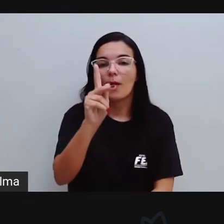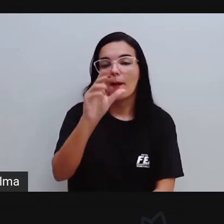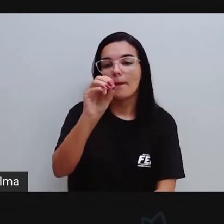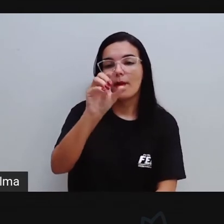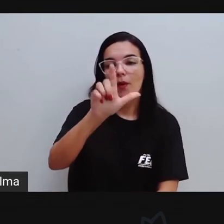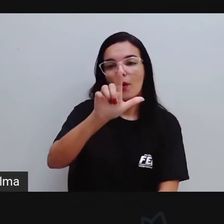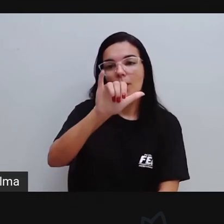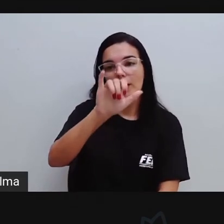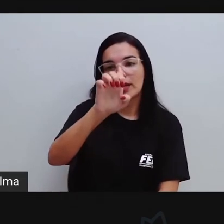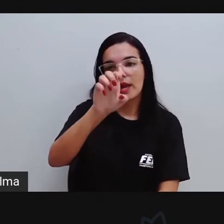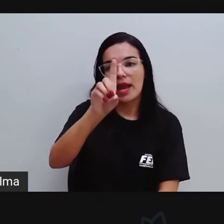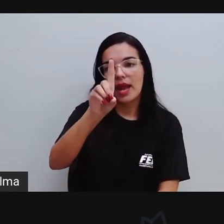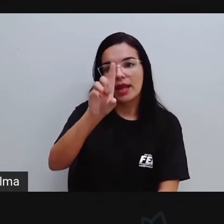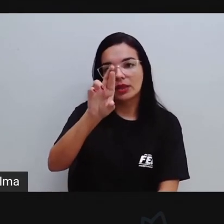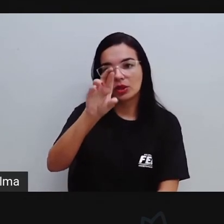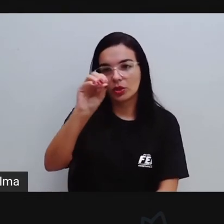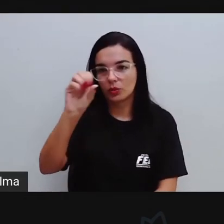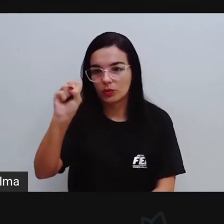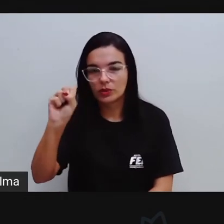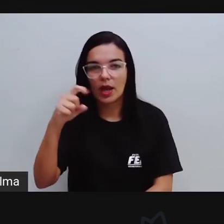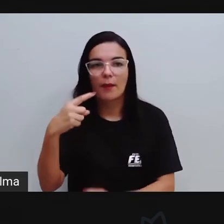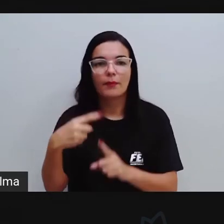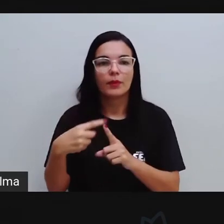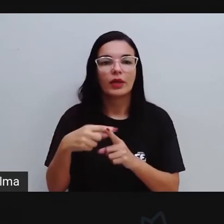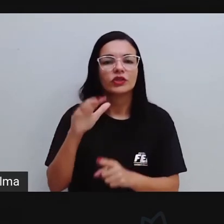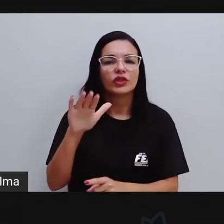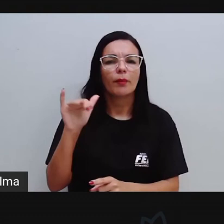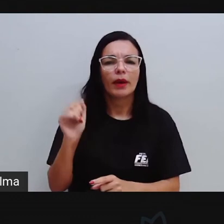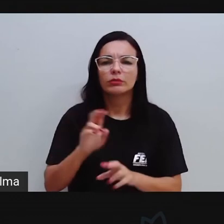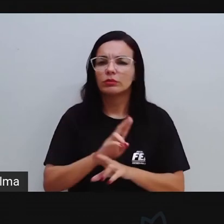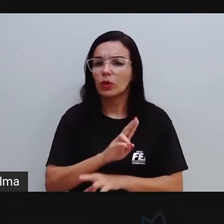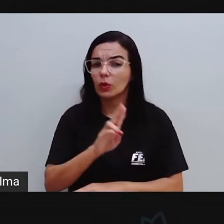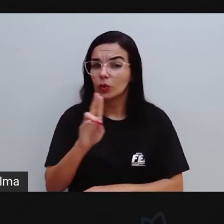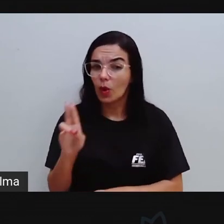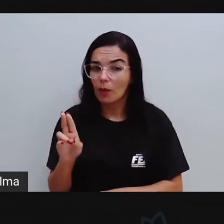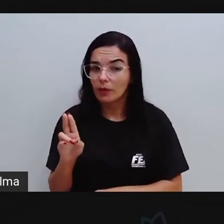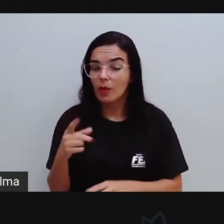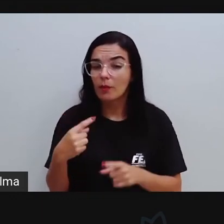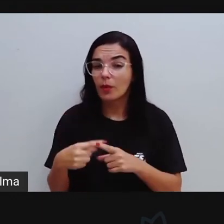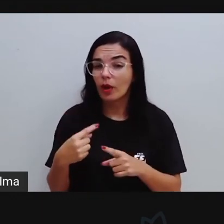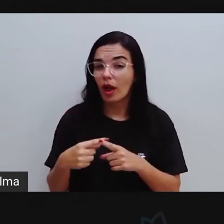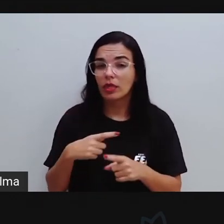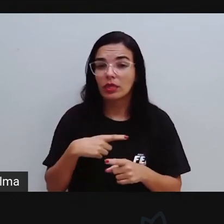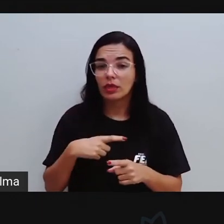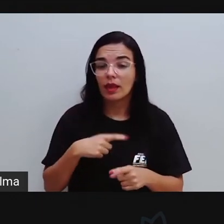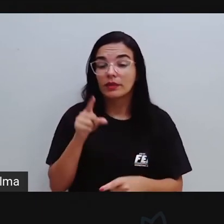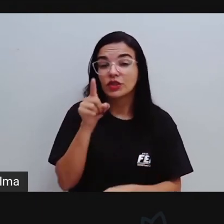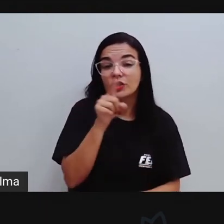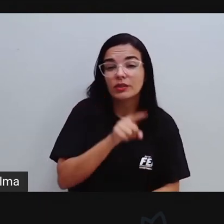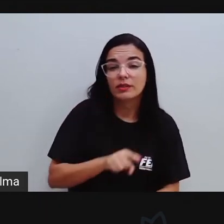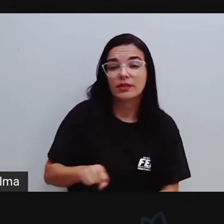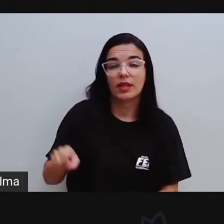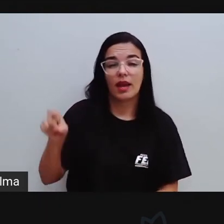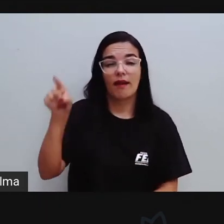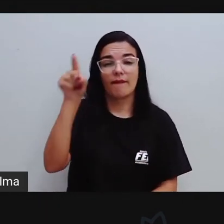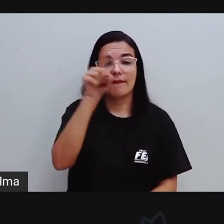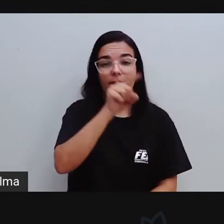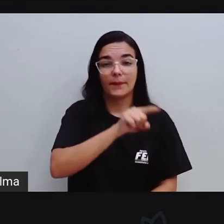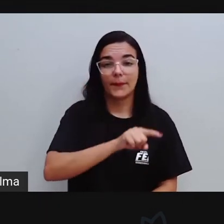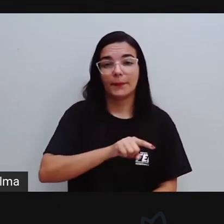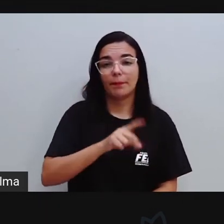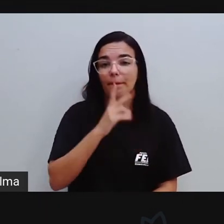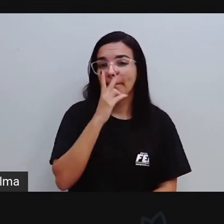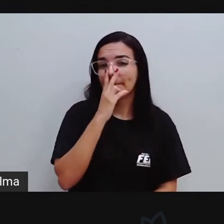Os não poliedros, eles são chamados também de corpos redondos. Esse